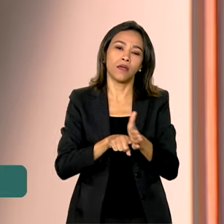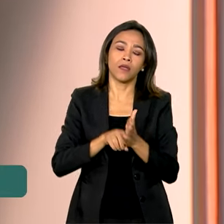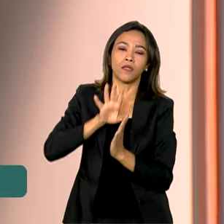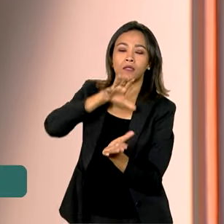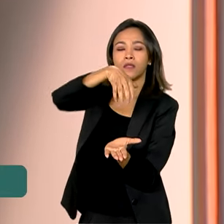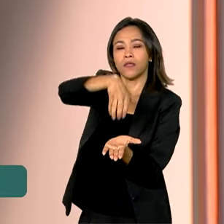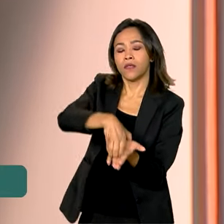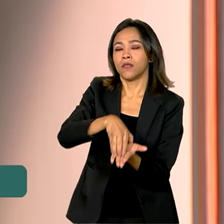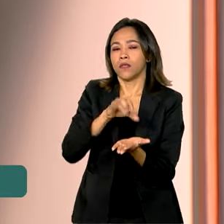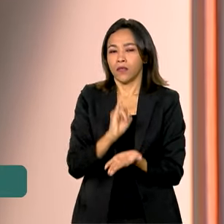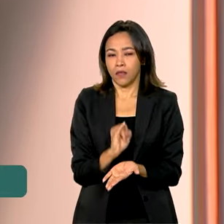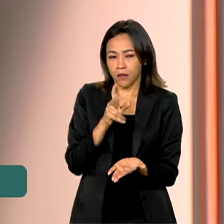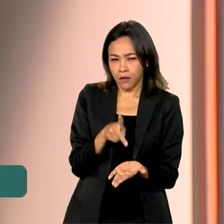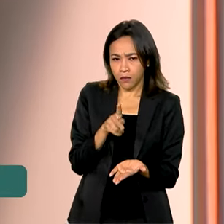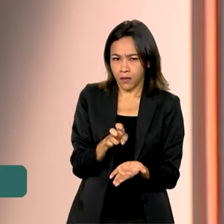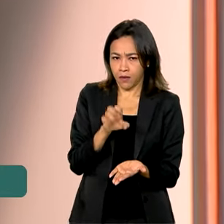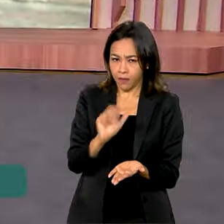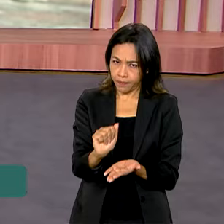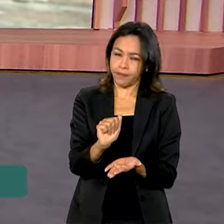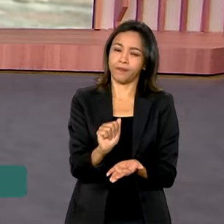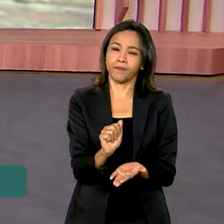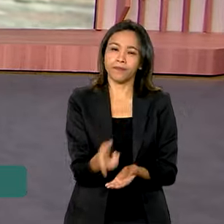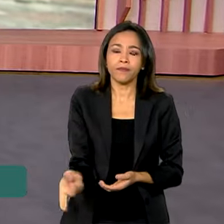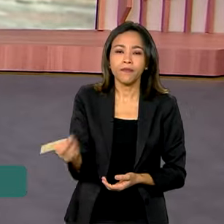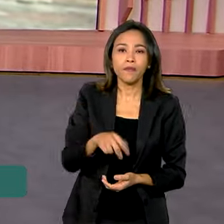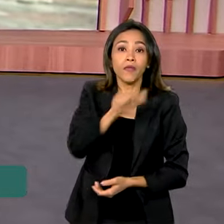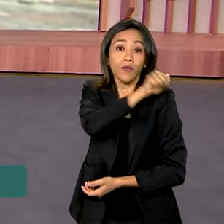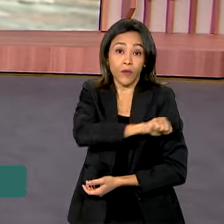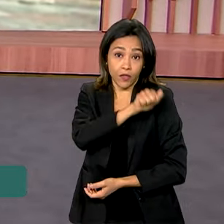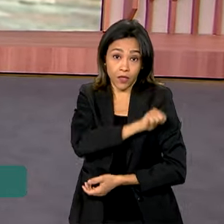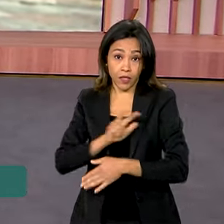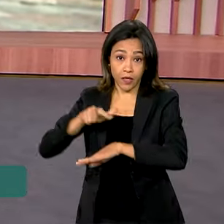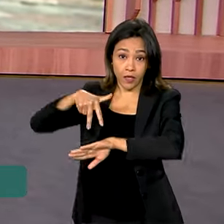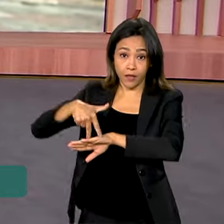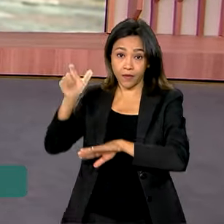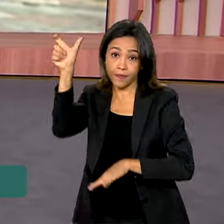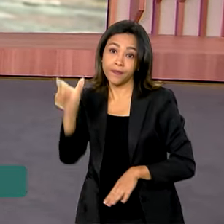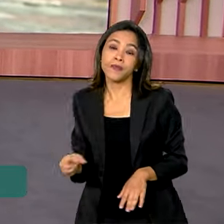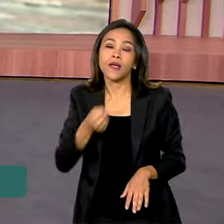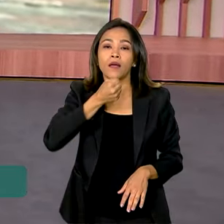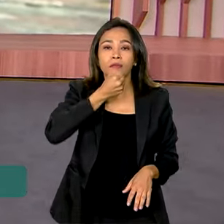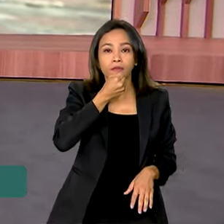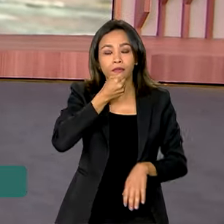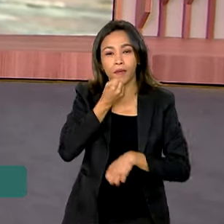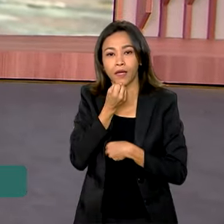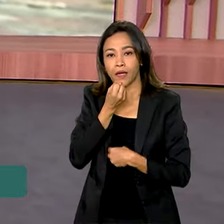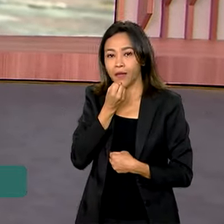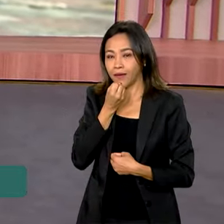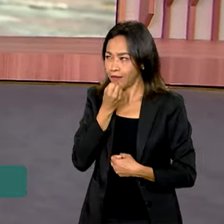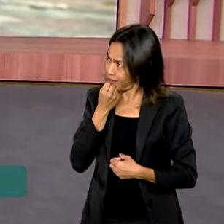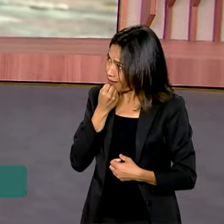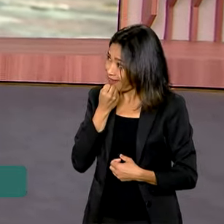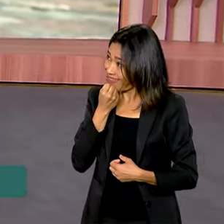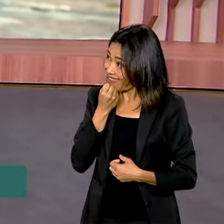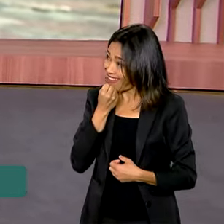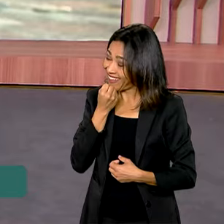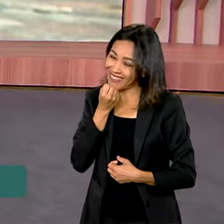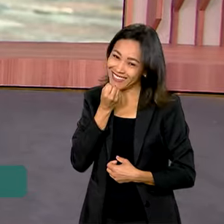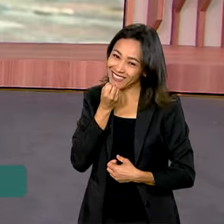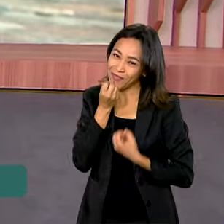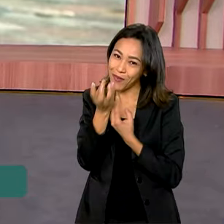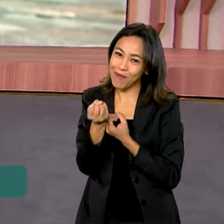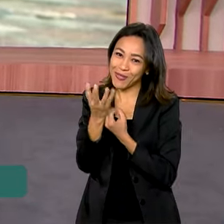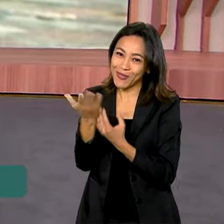de Pesquisa Econômica Aplicada, IPEA. Do Rio de Janeiro, Flávia Grossi tem as informações para a gente. Não é Flávia Grossi, é a Alessandra.